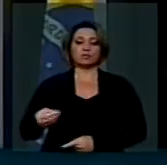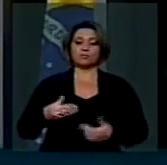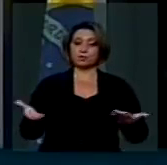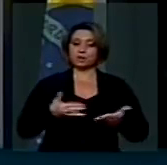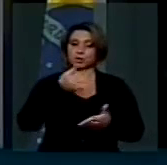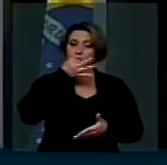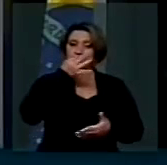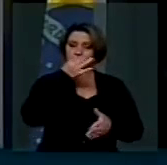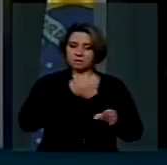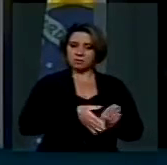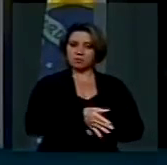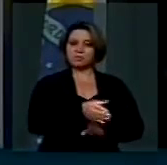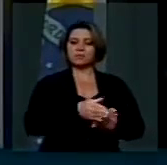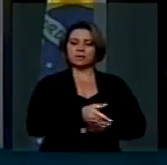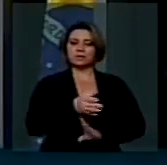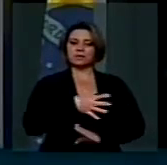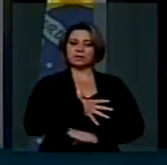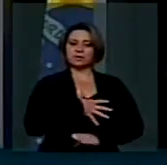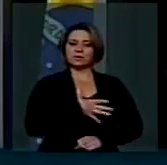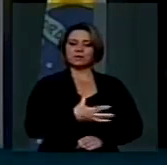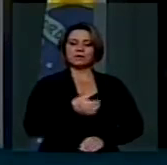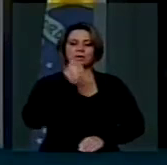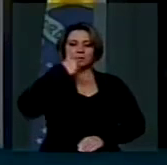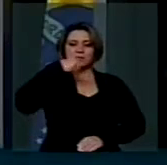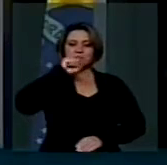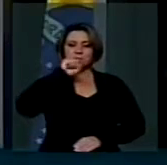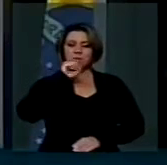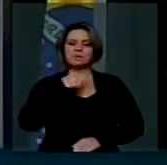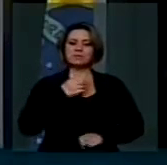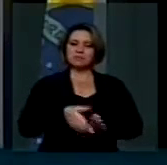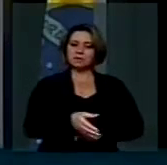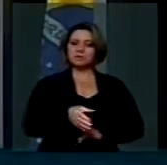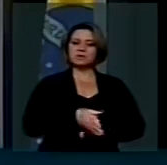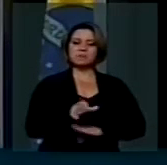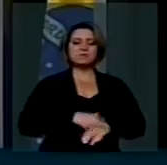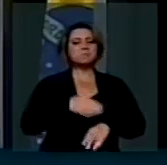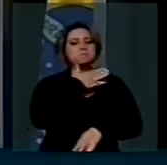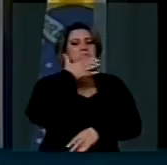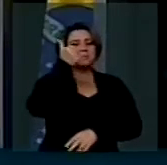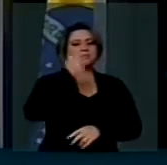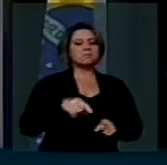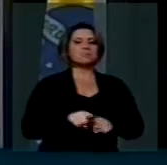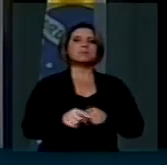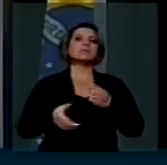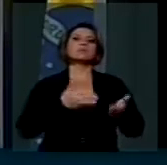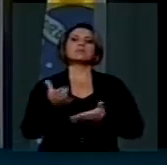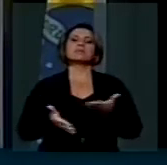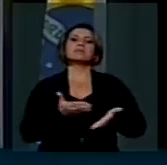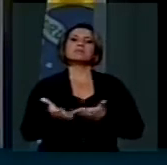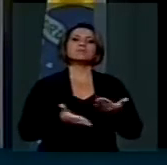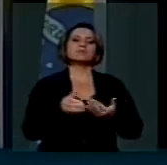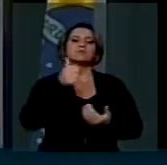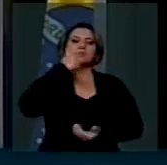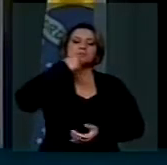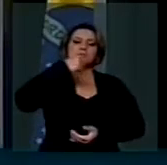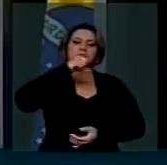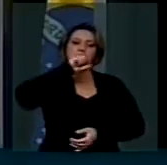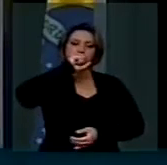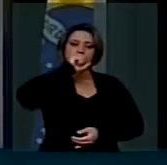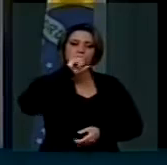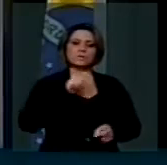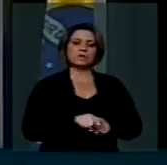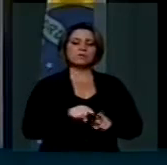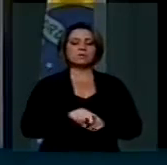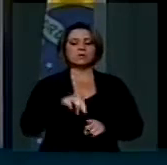sugestão da minha esposa Cherie, que avaliou isso, analisou, que nós possamos melhorar as condições para que as mães multíparas,